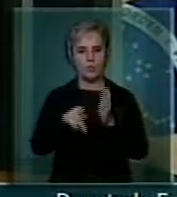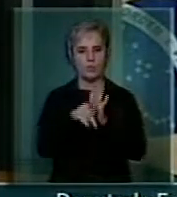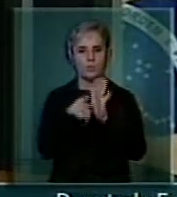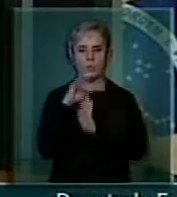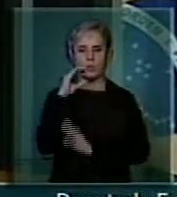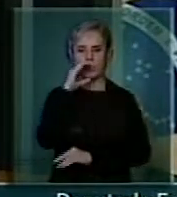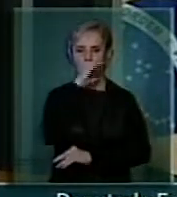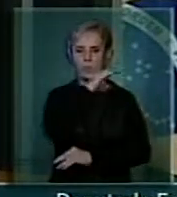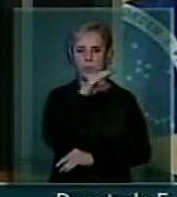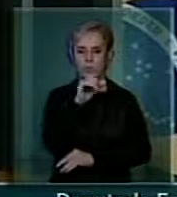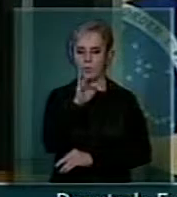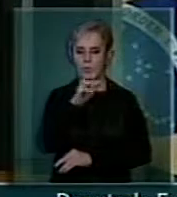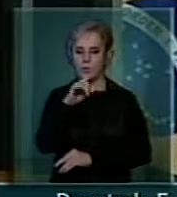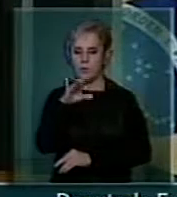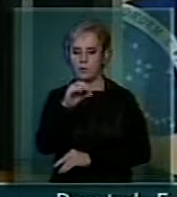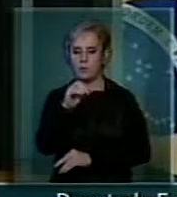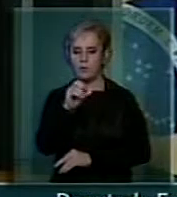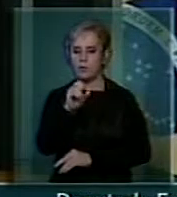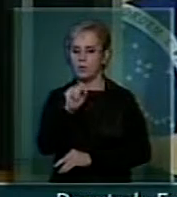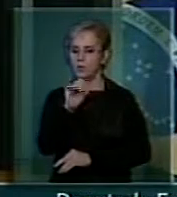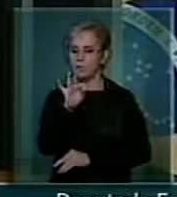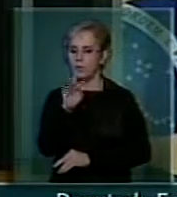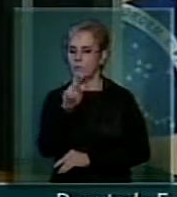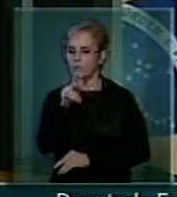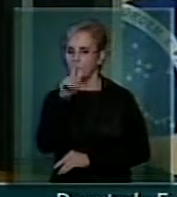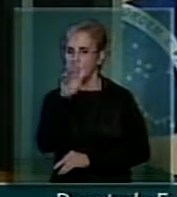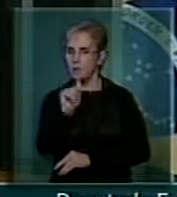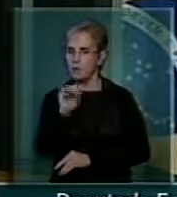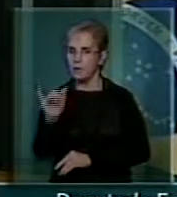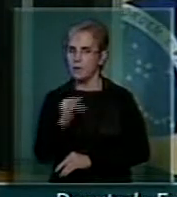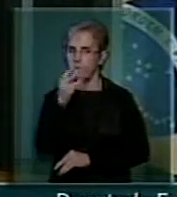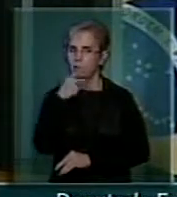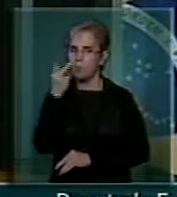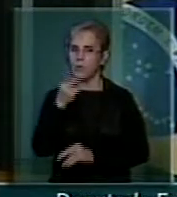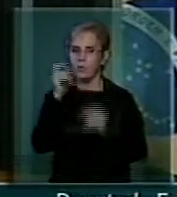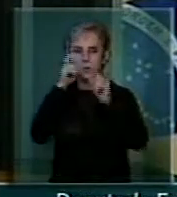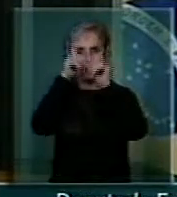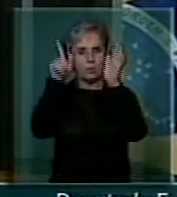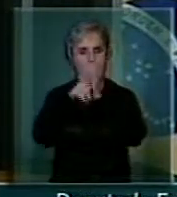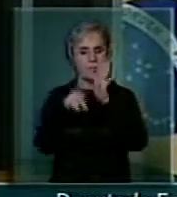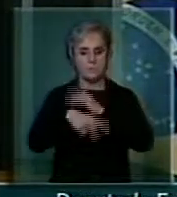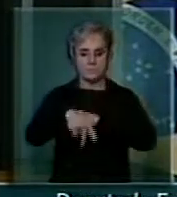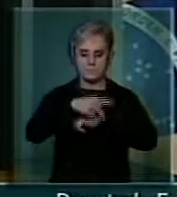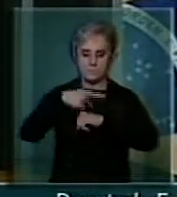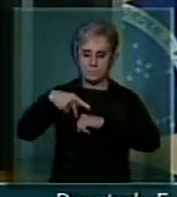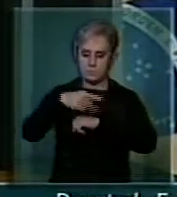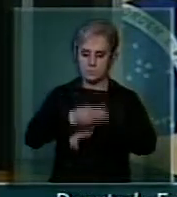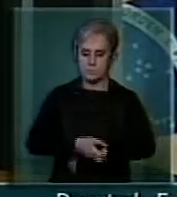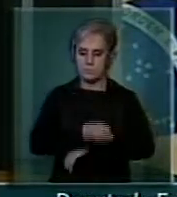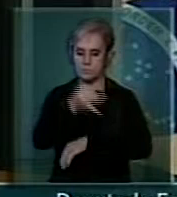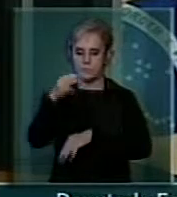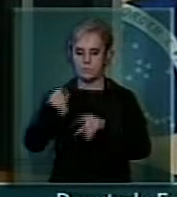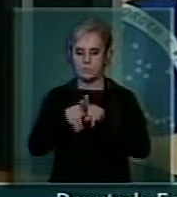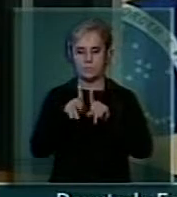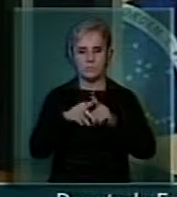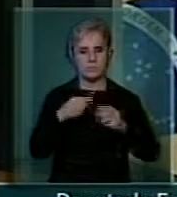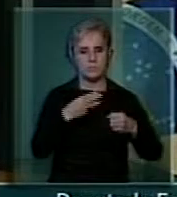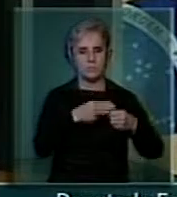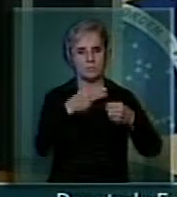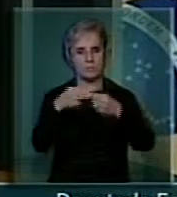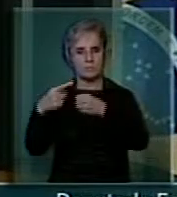conferência é importante alertar para que os países, mas não só os países, as cidades,